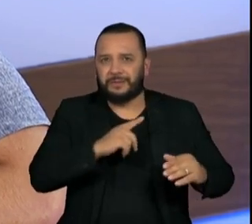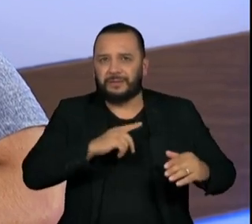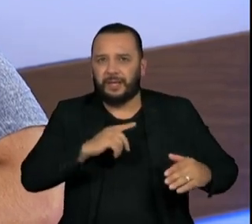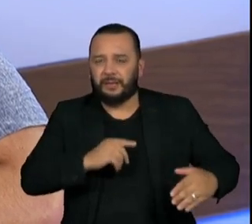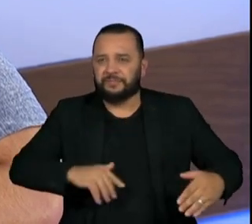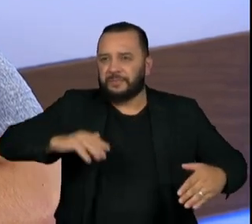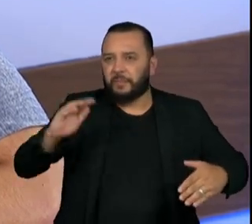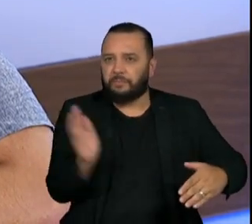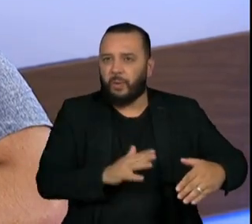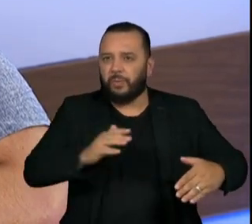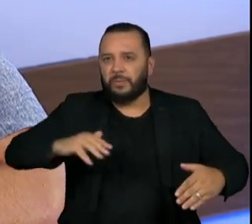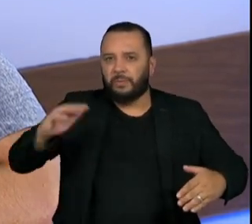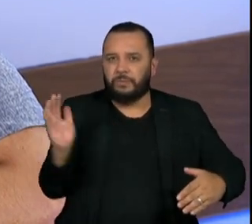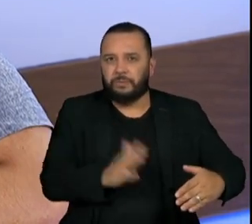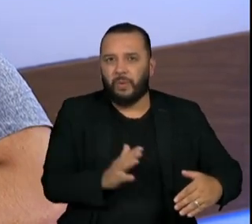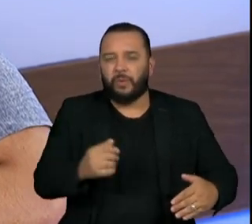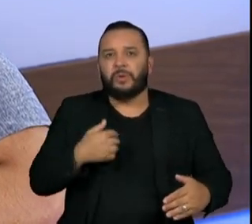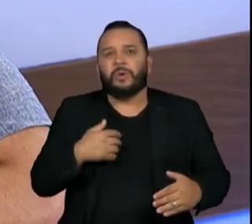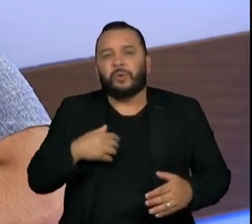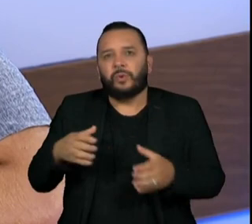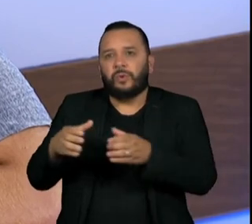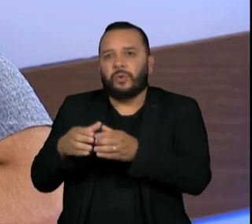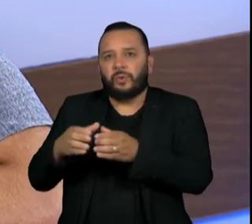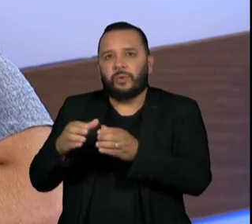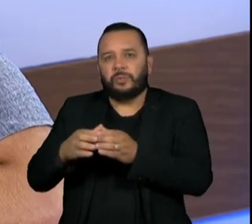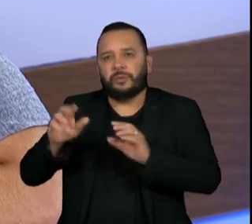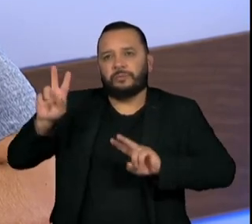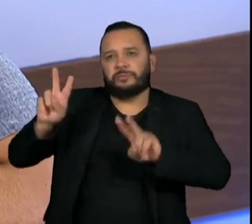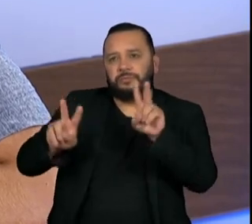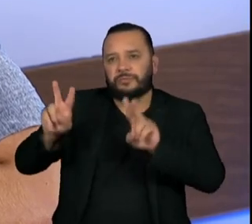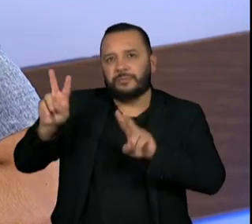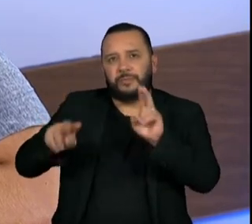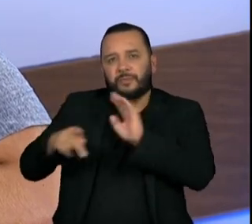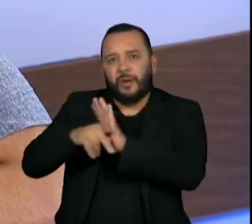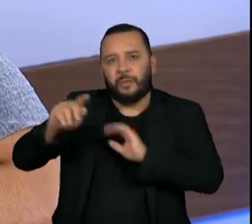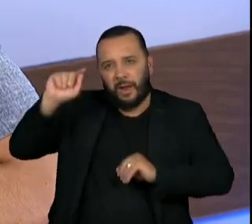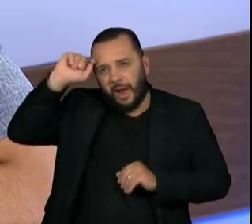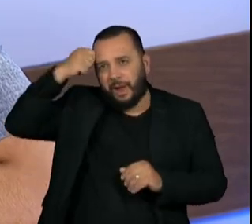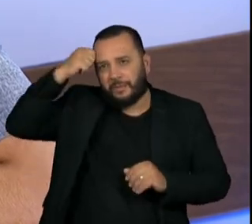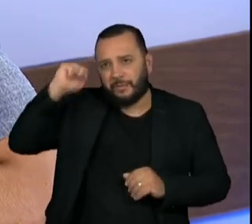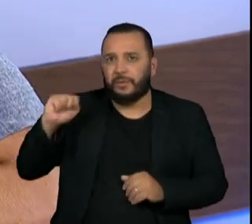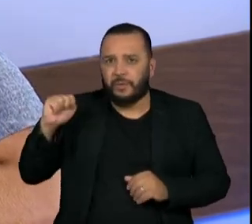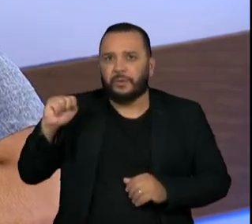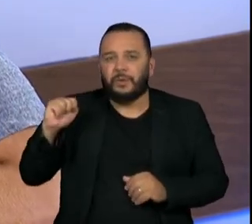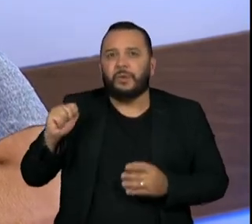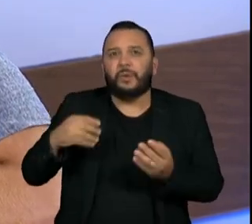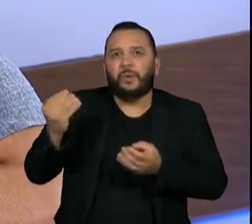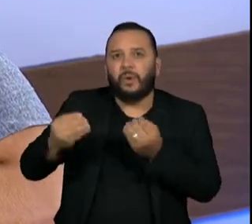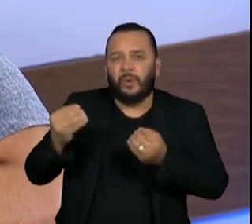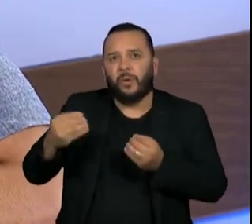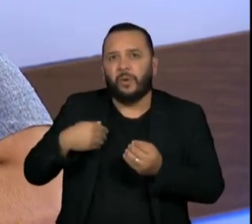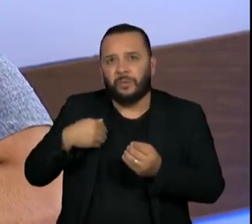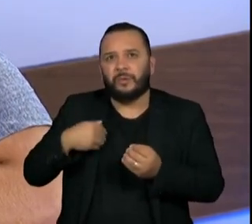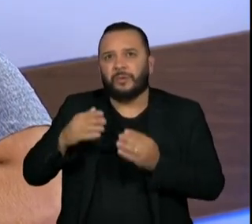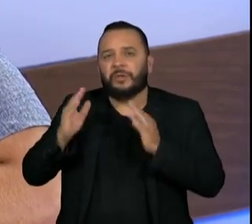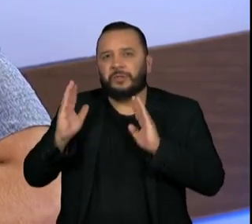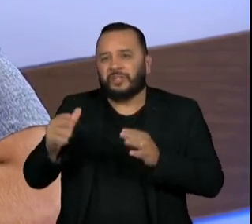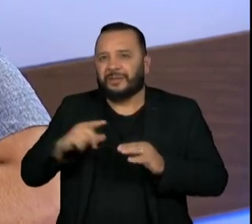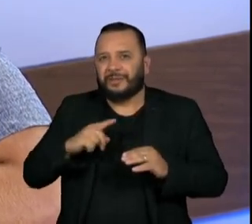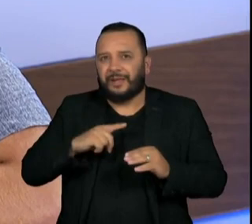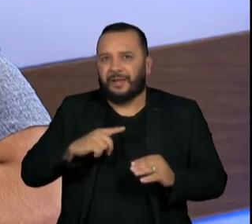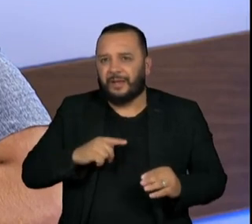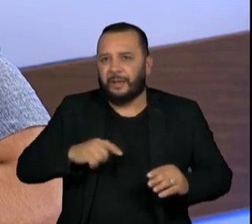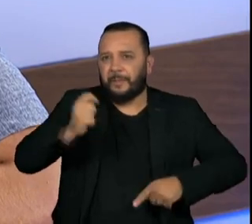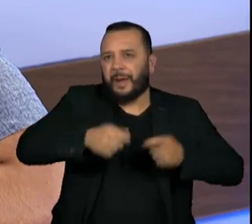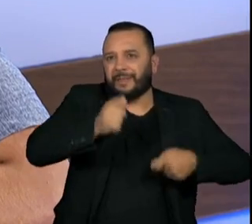a percussão dos blocos afro no seu contexto, na sua roupagem pop. Como foi colocar eles para tocar com bateria, com metrônomo, colocar